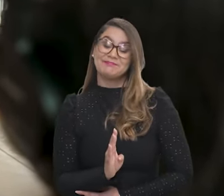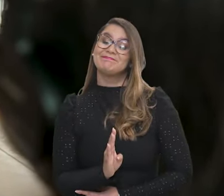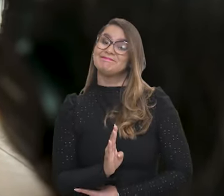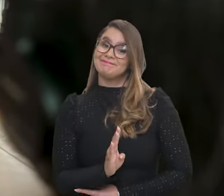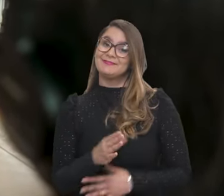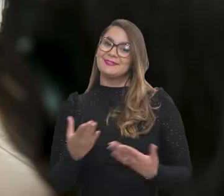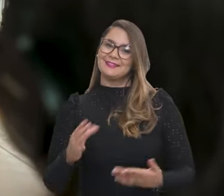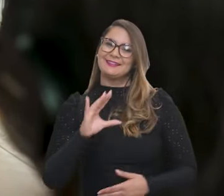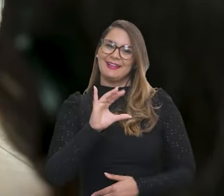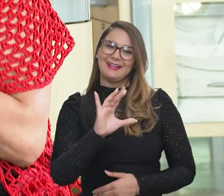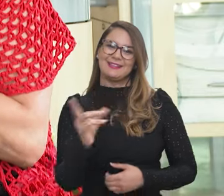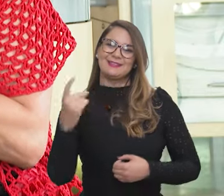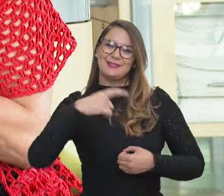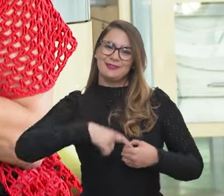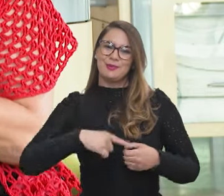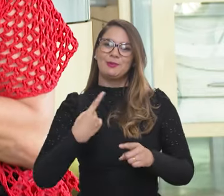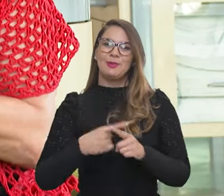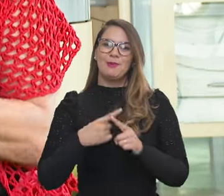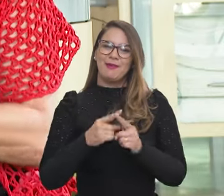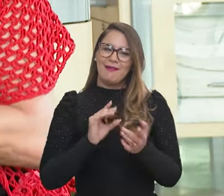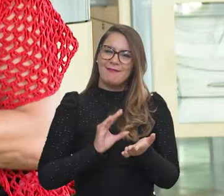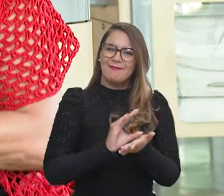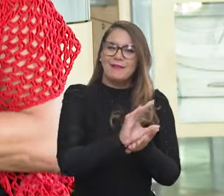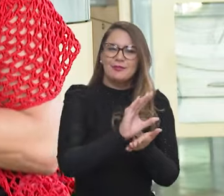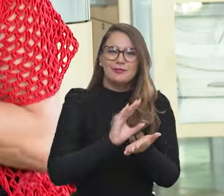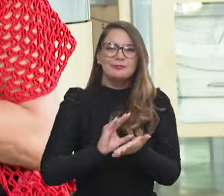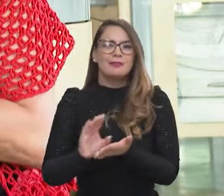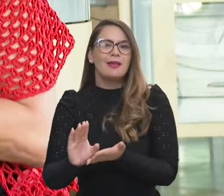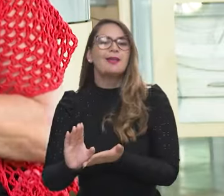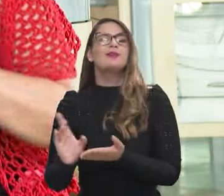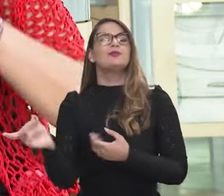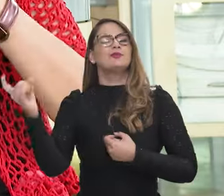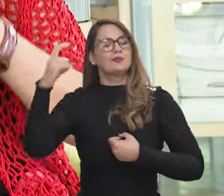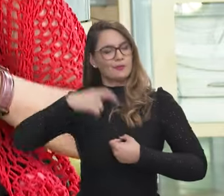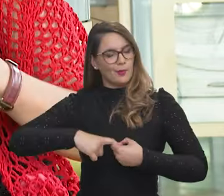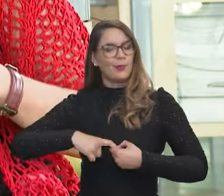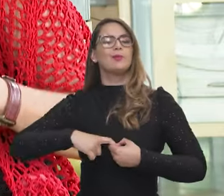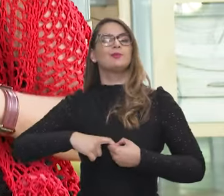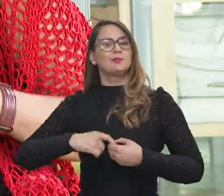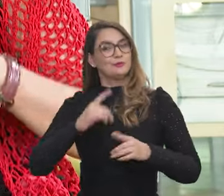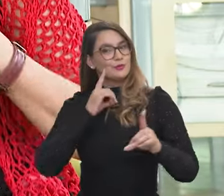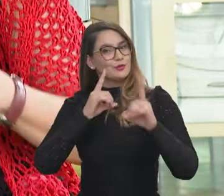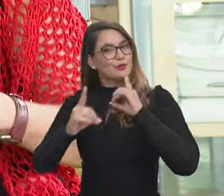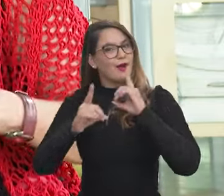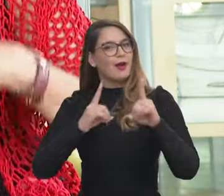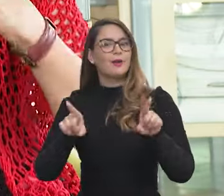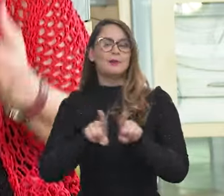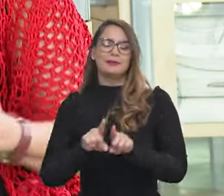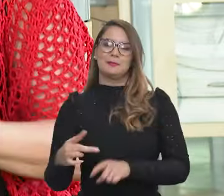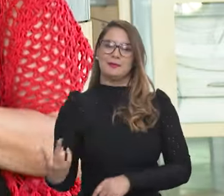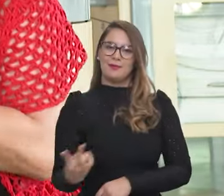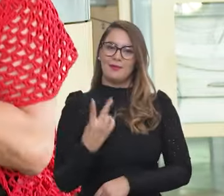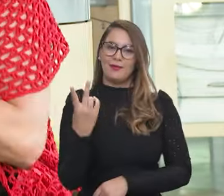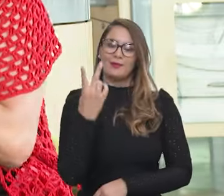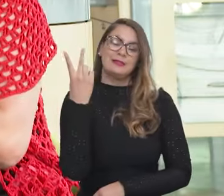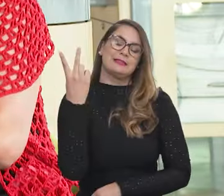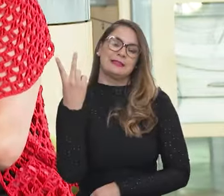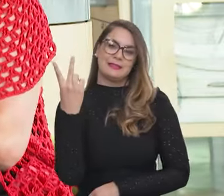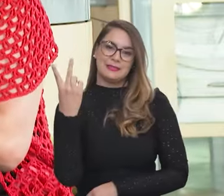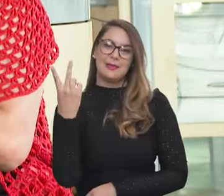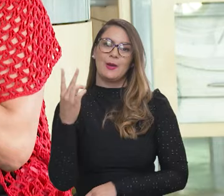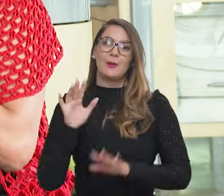Então, a ciência voltou porque voltou nos investimentos, voltou porque voltou o diálogo e a valorização